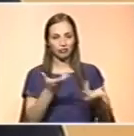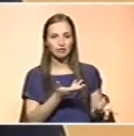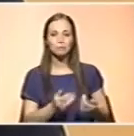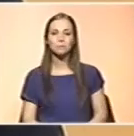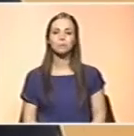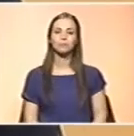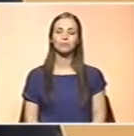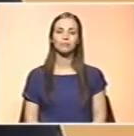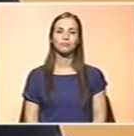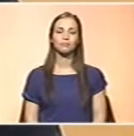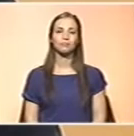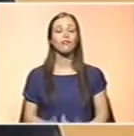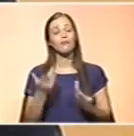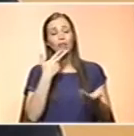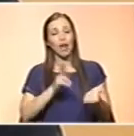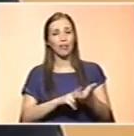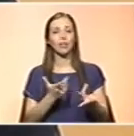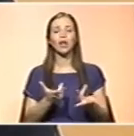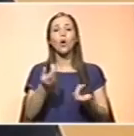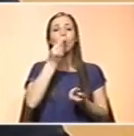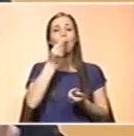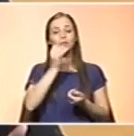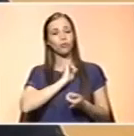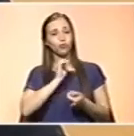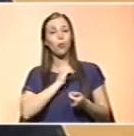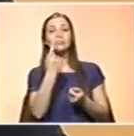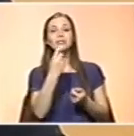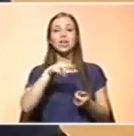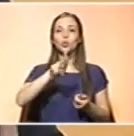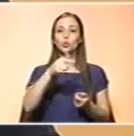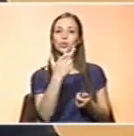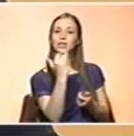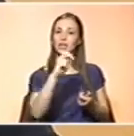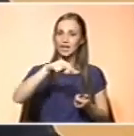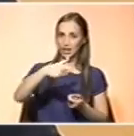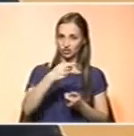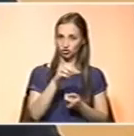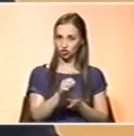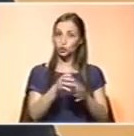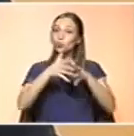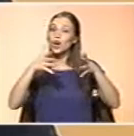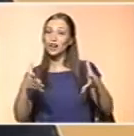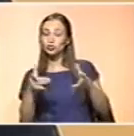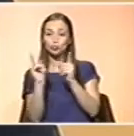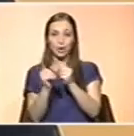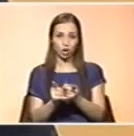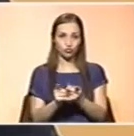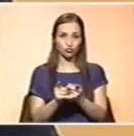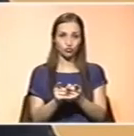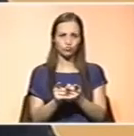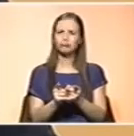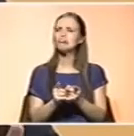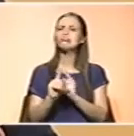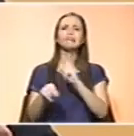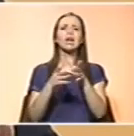Realmente, na nossa dieta nós precisamos de uma série de nutrientes, que normalmente se dividem entre os macronutrientes e os micronutrientes. O que é que são os macro